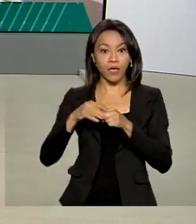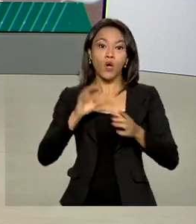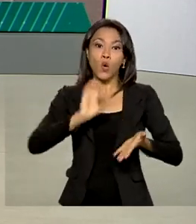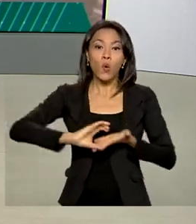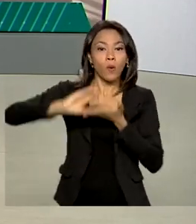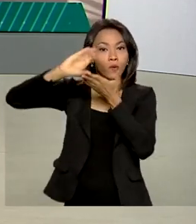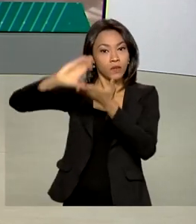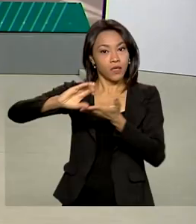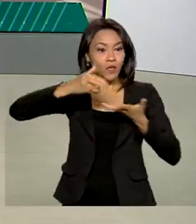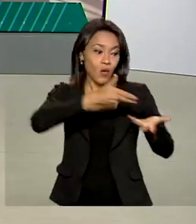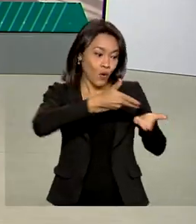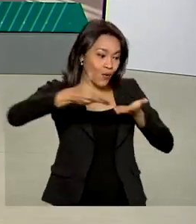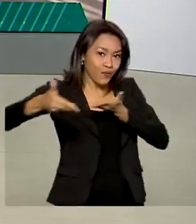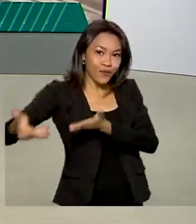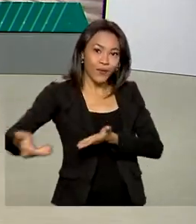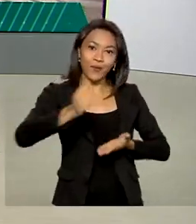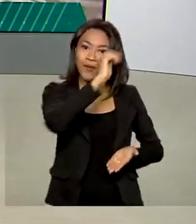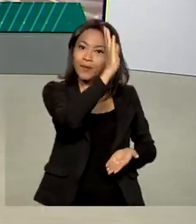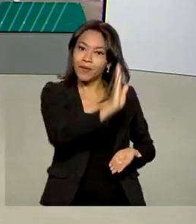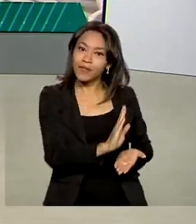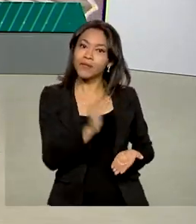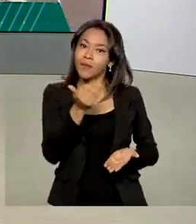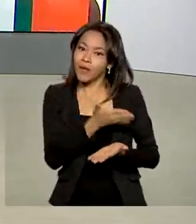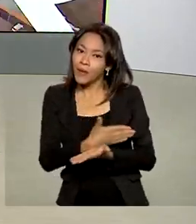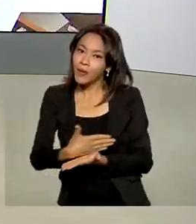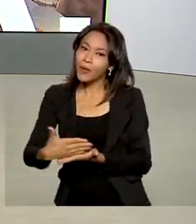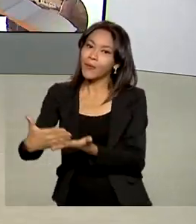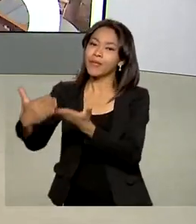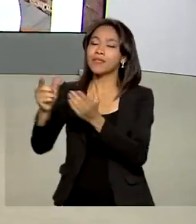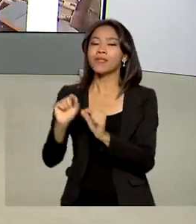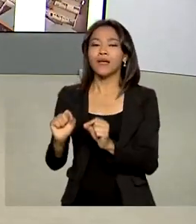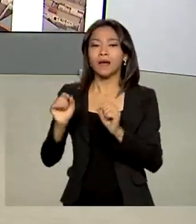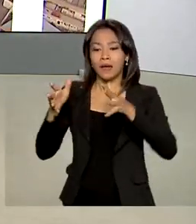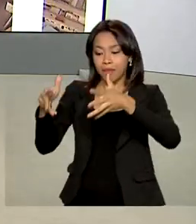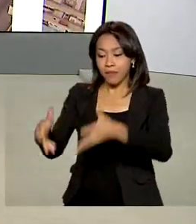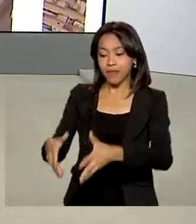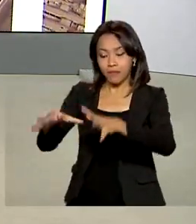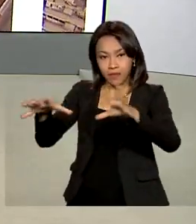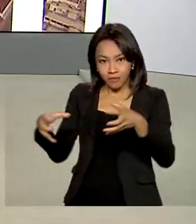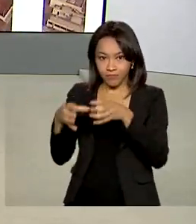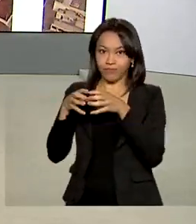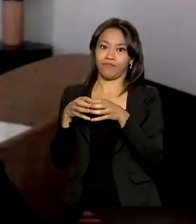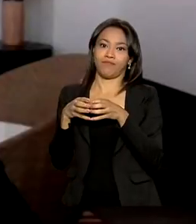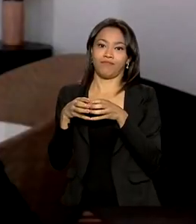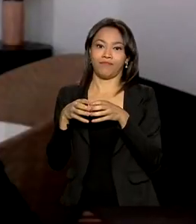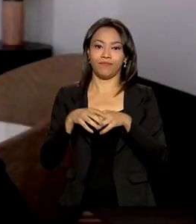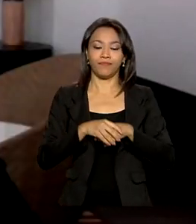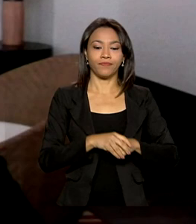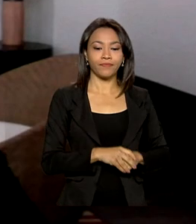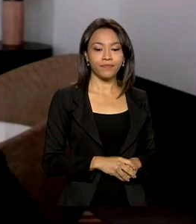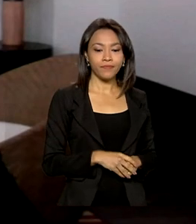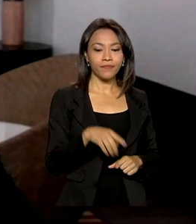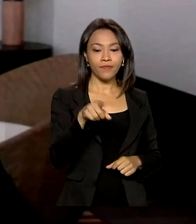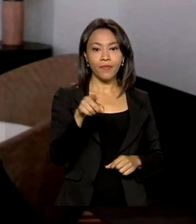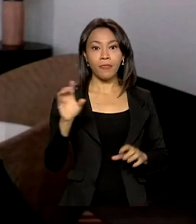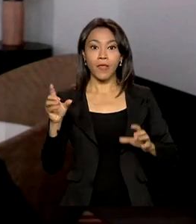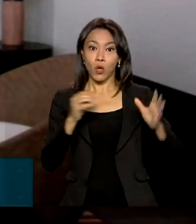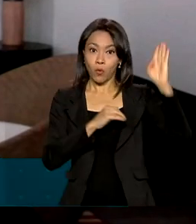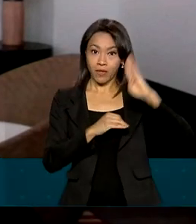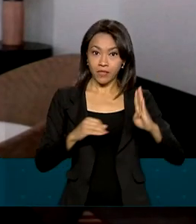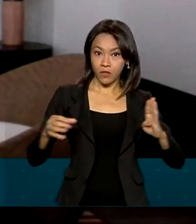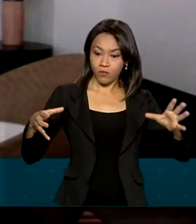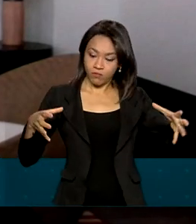convidou o Brasil para iniciar o processo formal de ingresso na instituição. A entrada do Brasil no